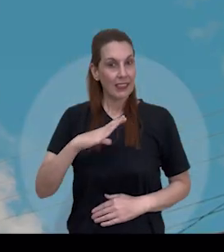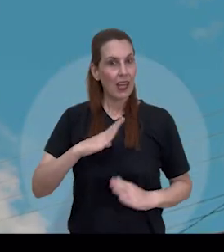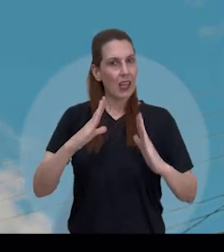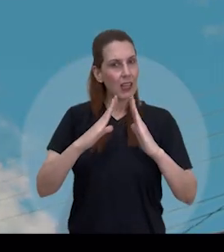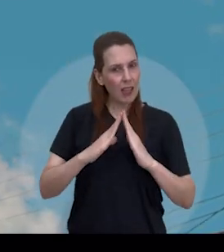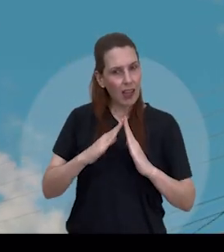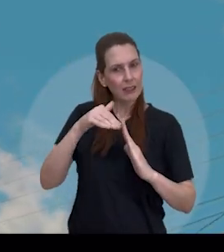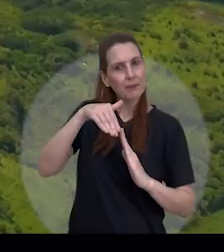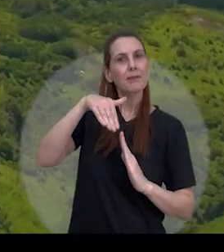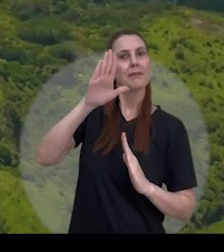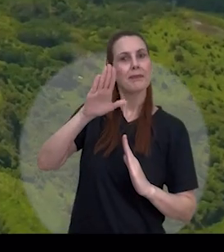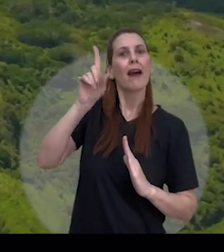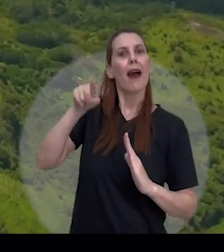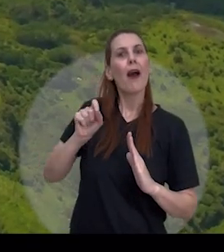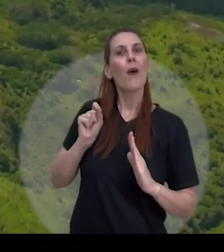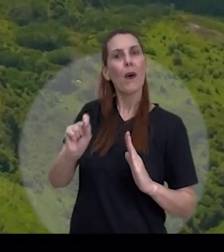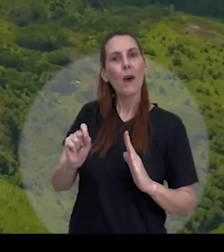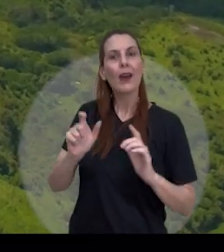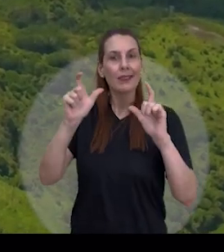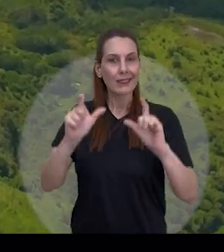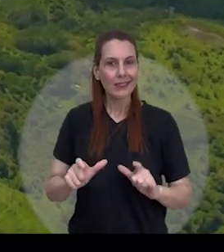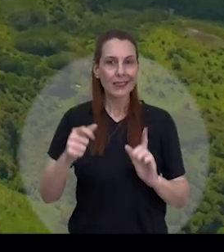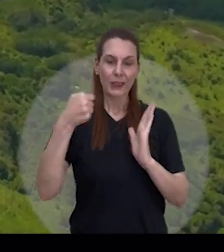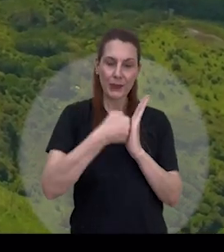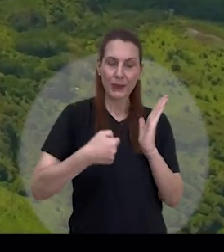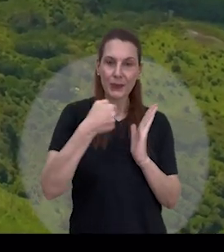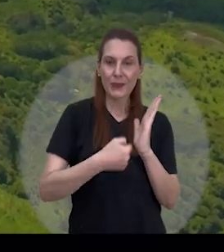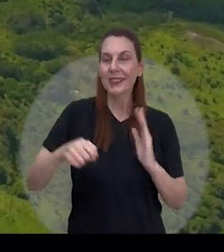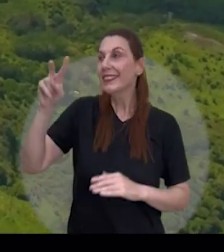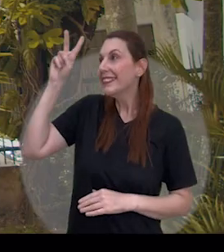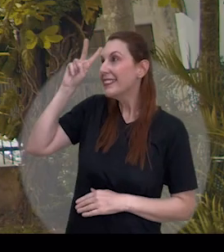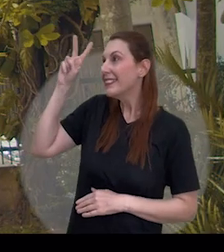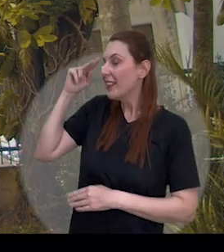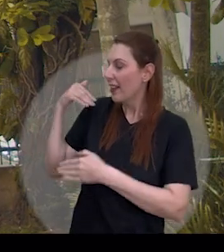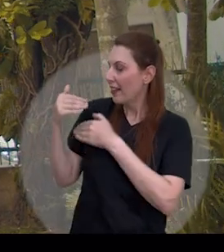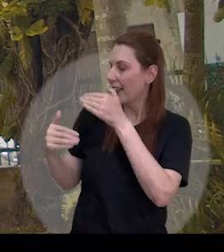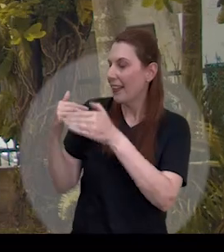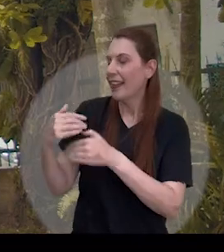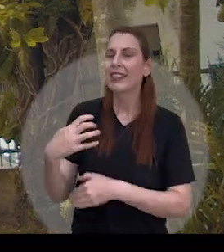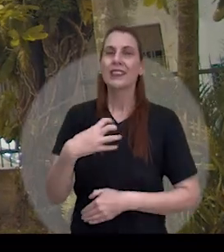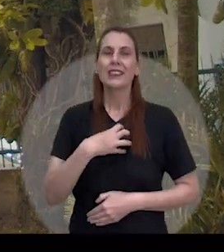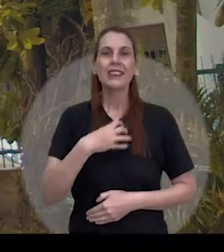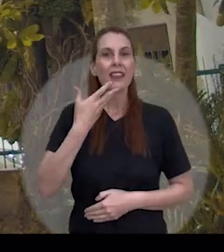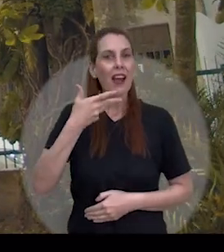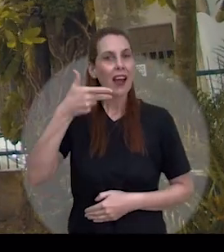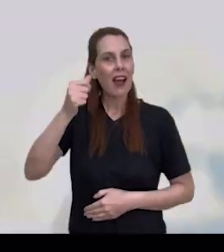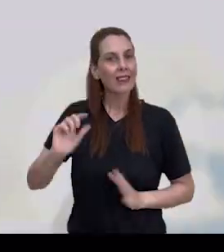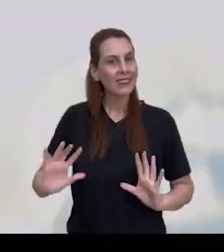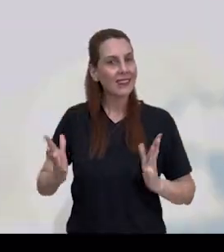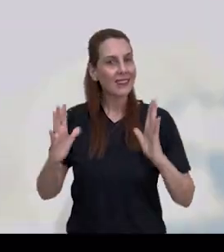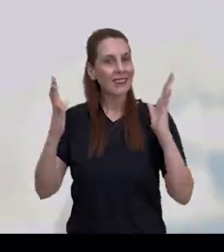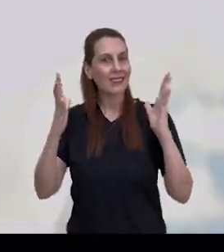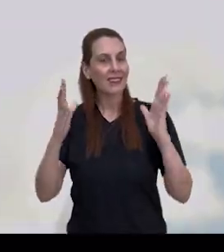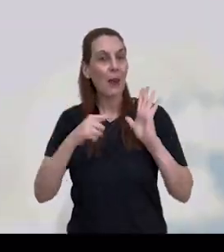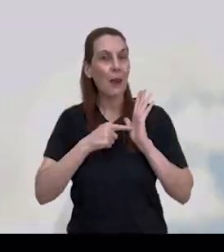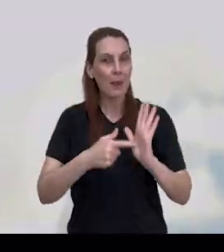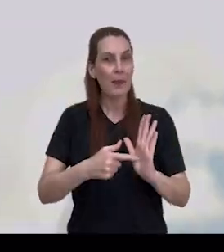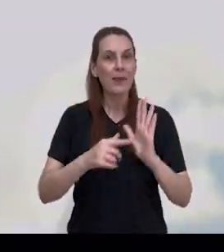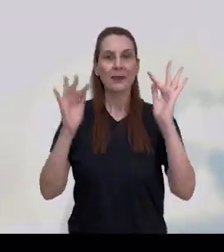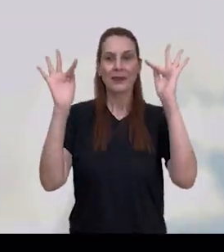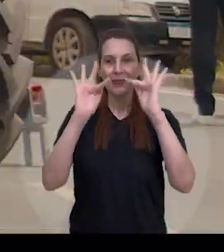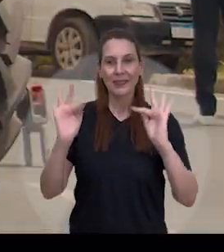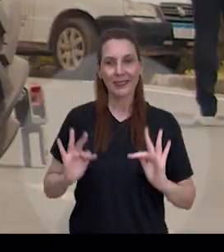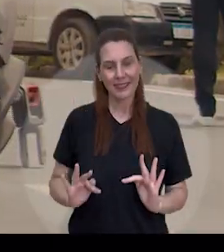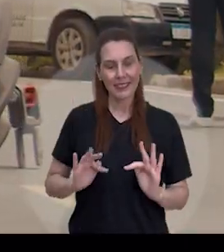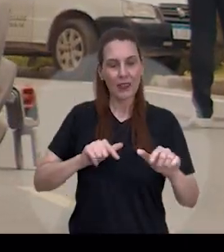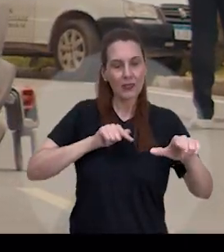é mais que nossa casa, é cenário de nossas lutas e histórias. E a melhor forma de comemorar e mostrar a nossa